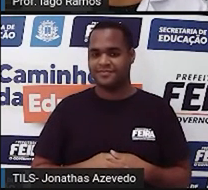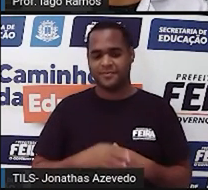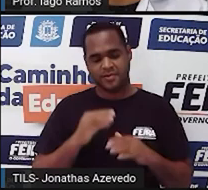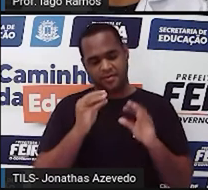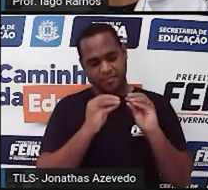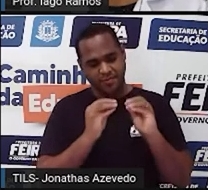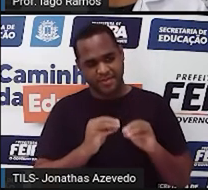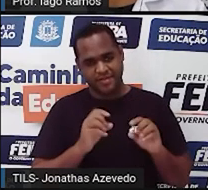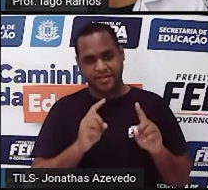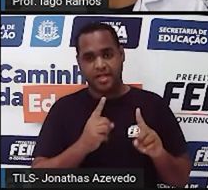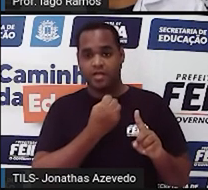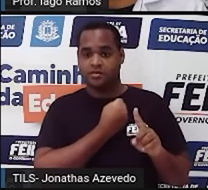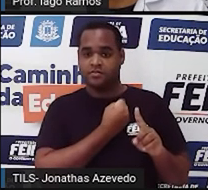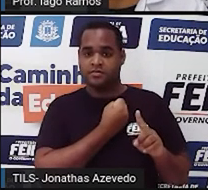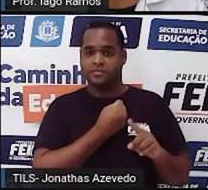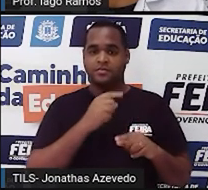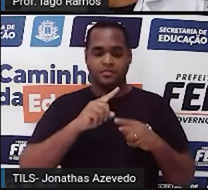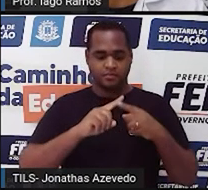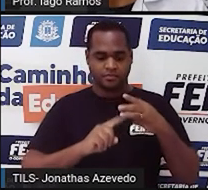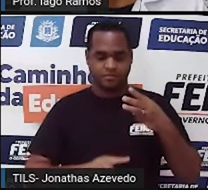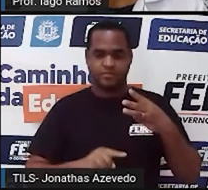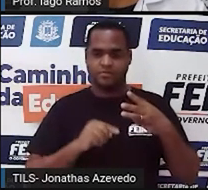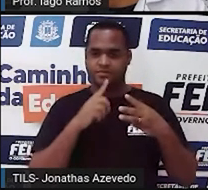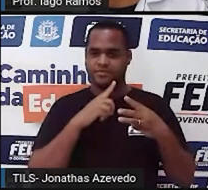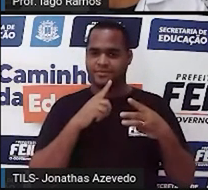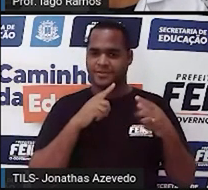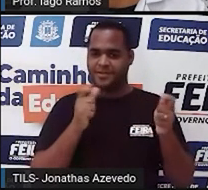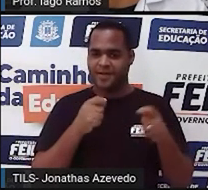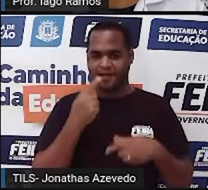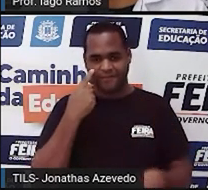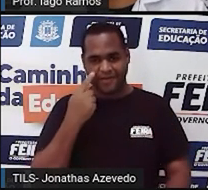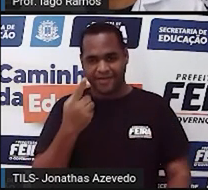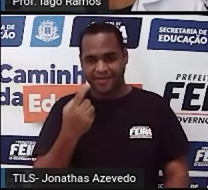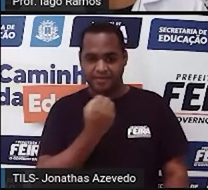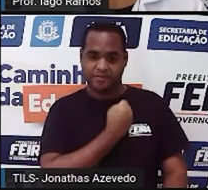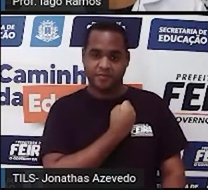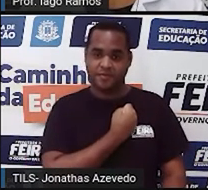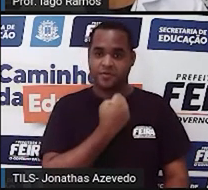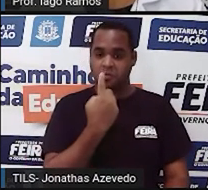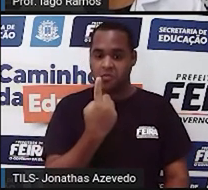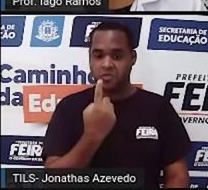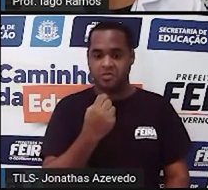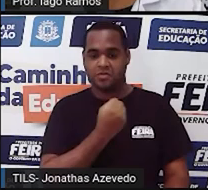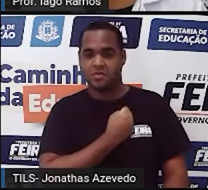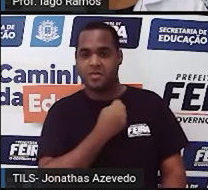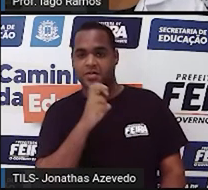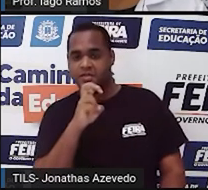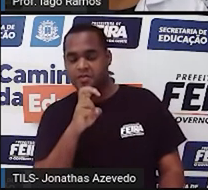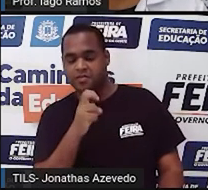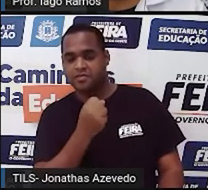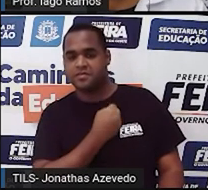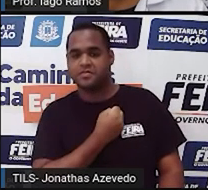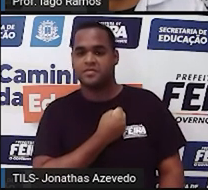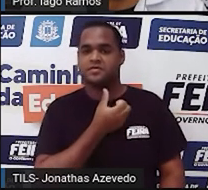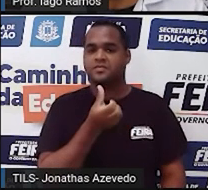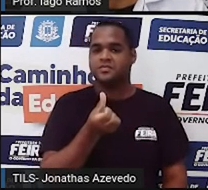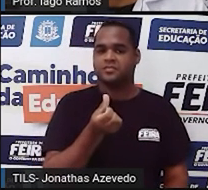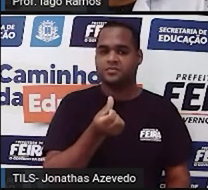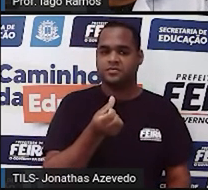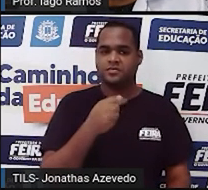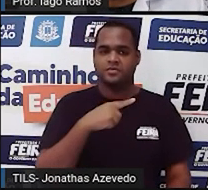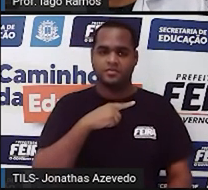coloquei ali três números. Olha só. Tem o número 1, tem o número 5 e tem o número 6.